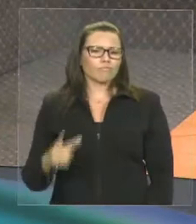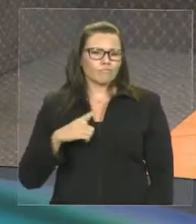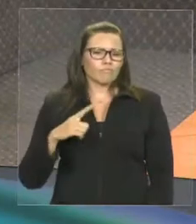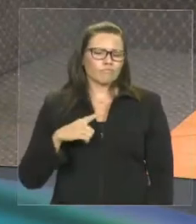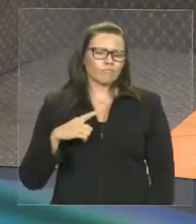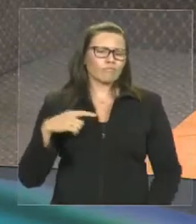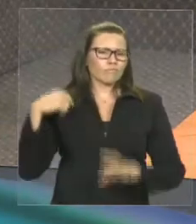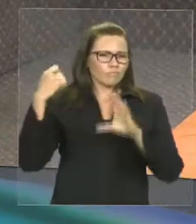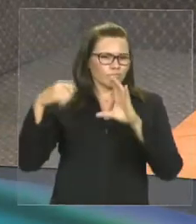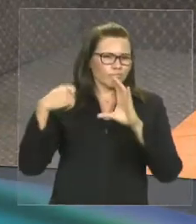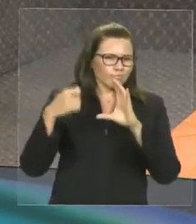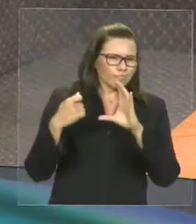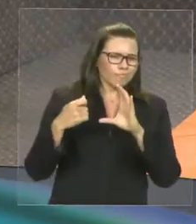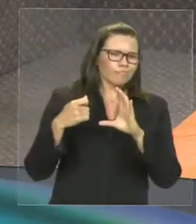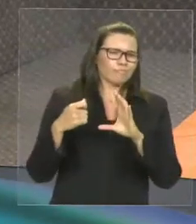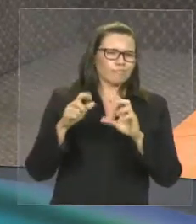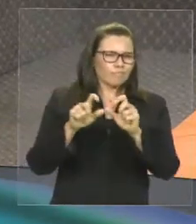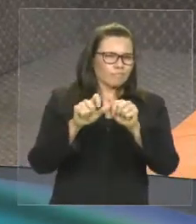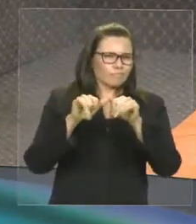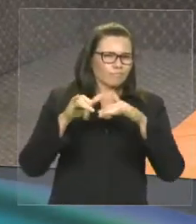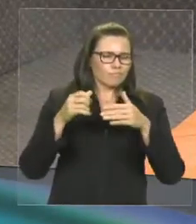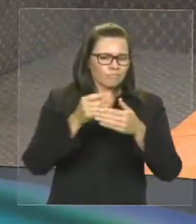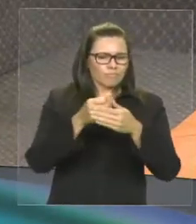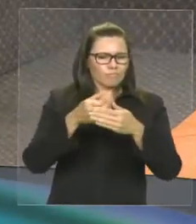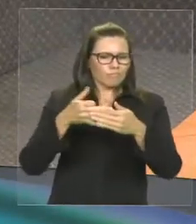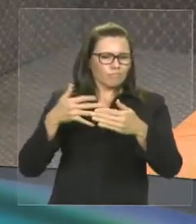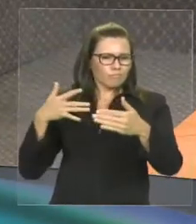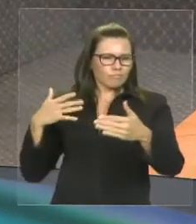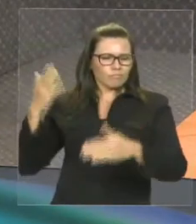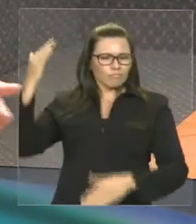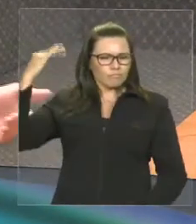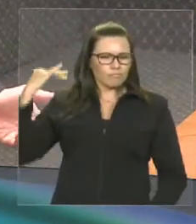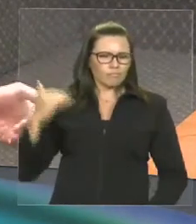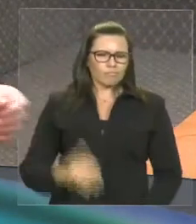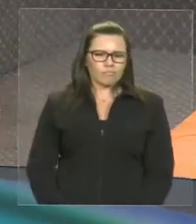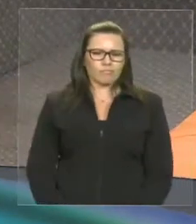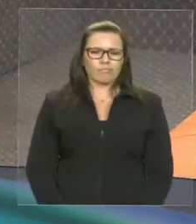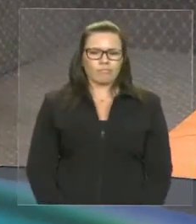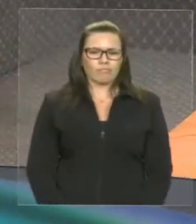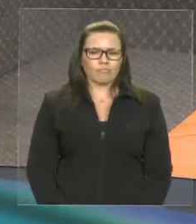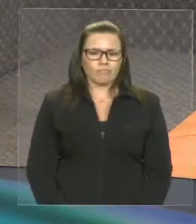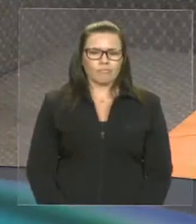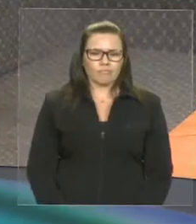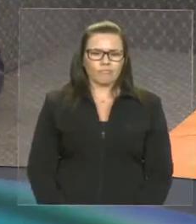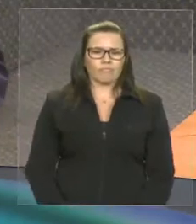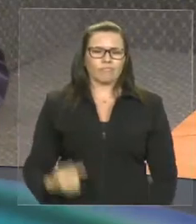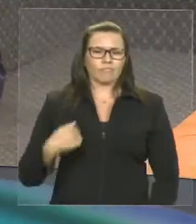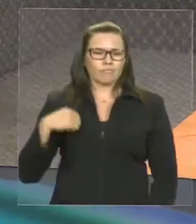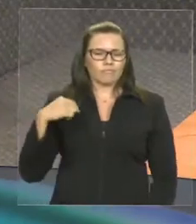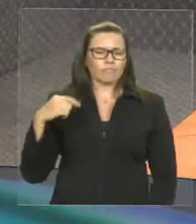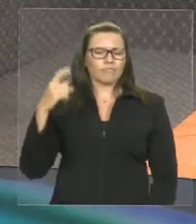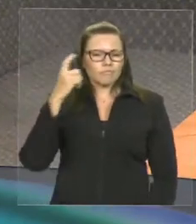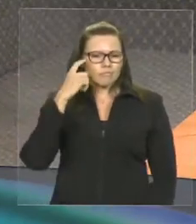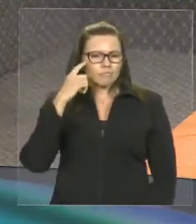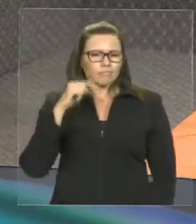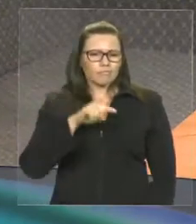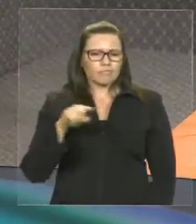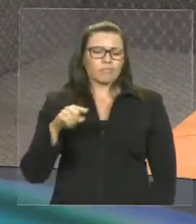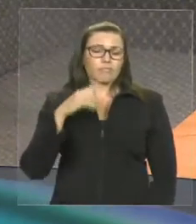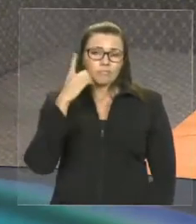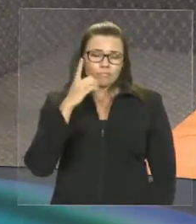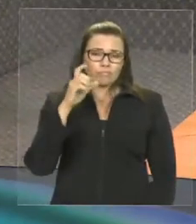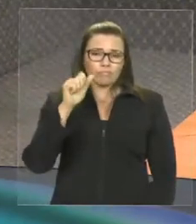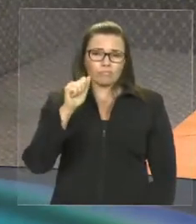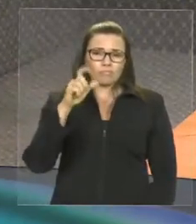interessasse de falar em xilique, que visse na semana passada a última sessão o deputado Adriano Sarney,